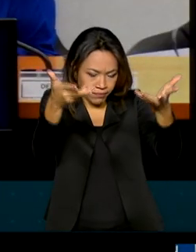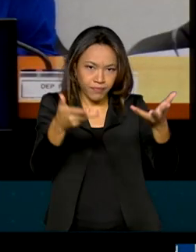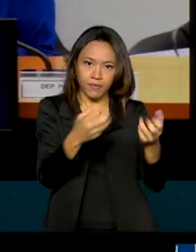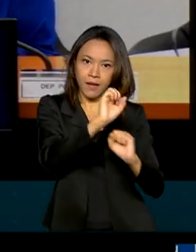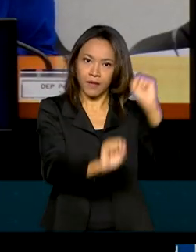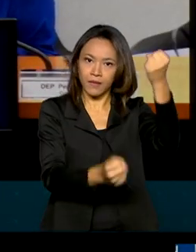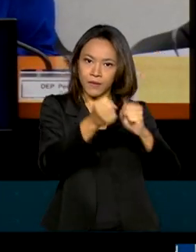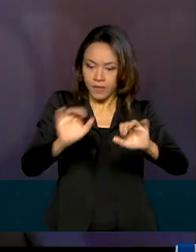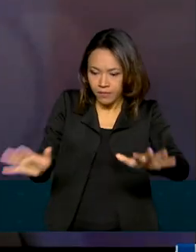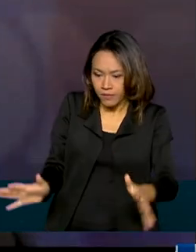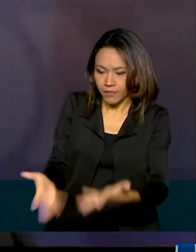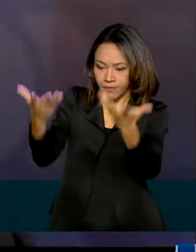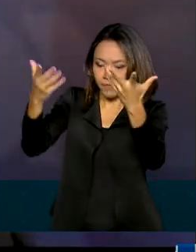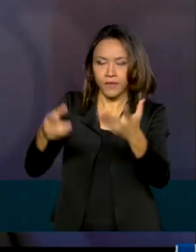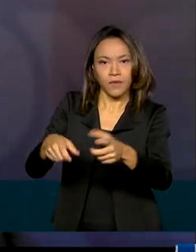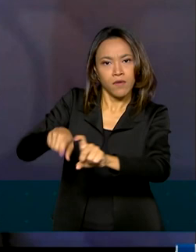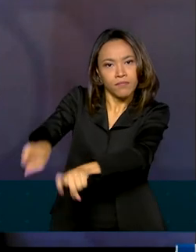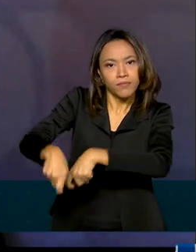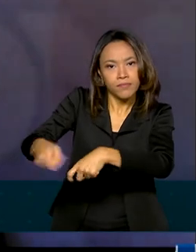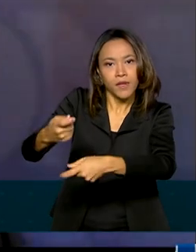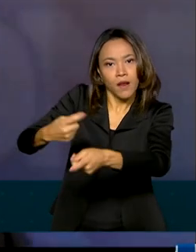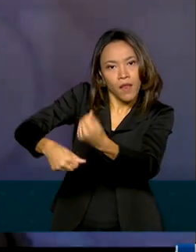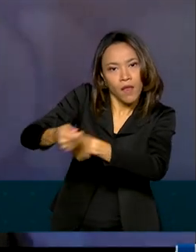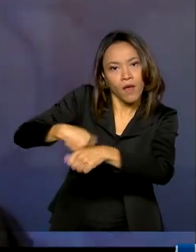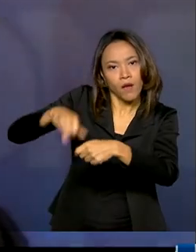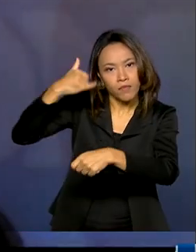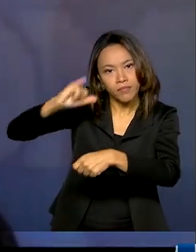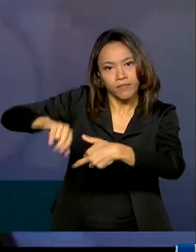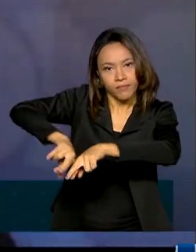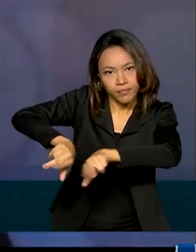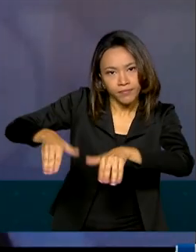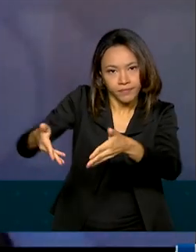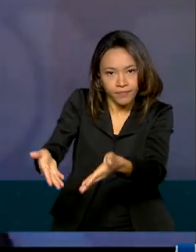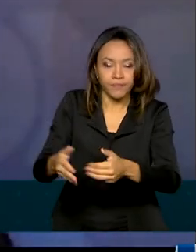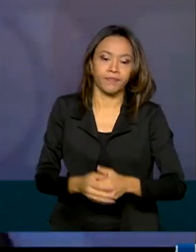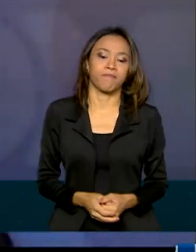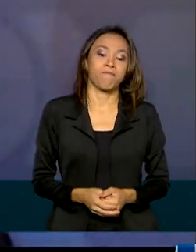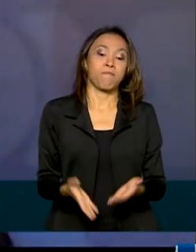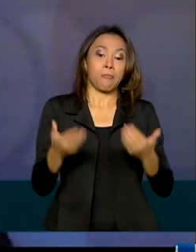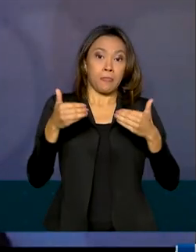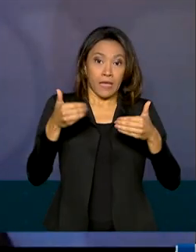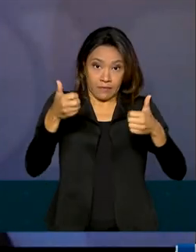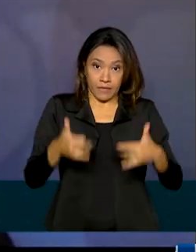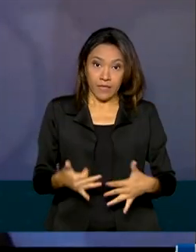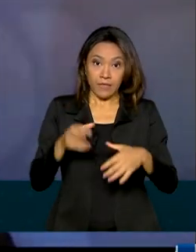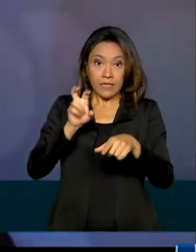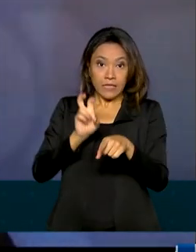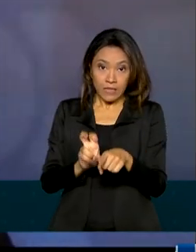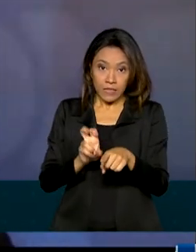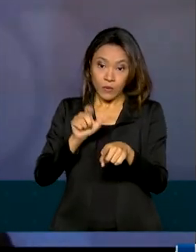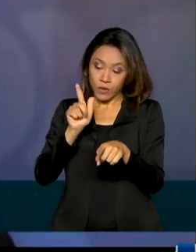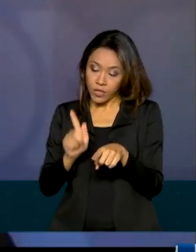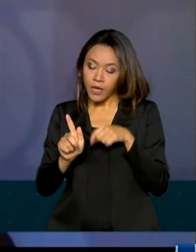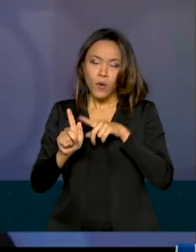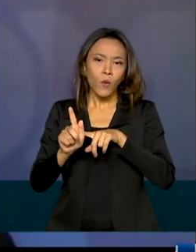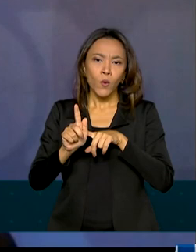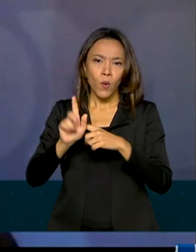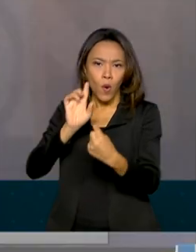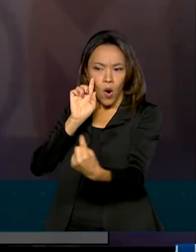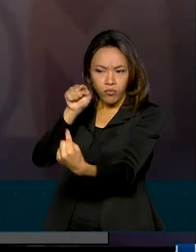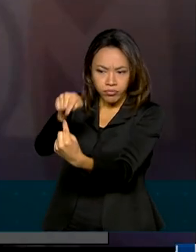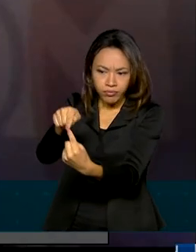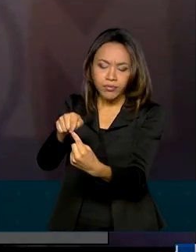e o agronegócio. O 5G é 100% focado para atender a indústria, as empresas e a